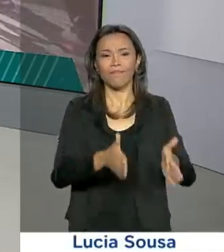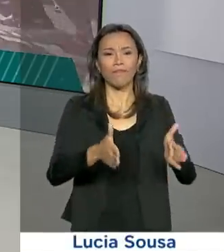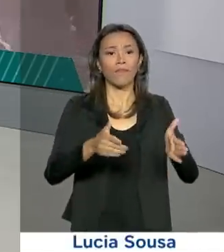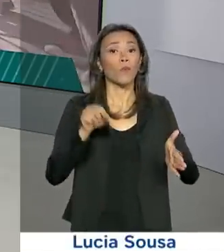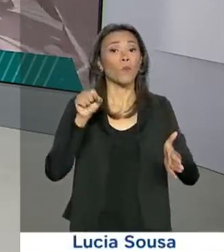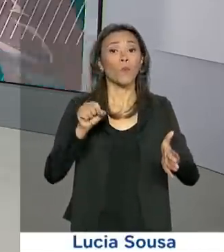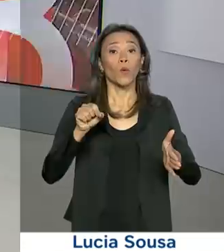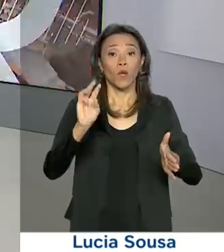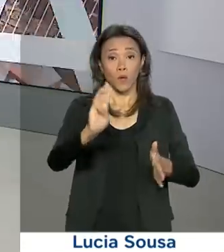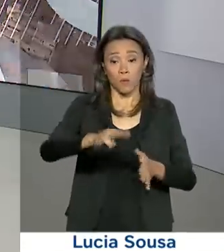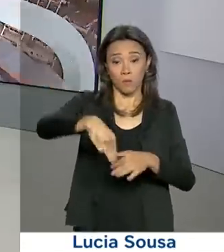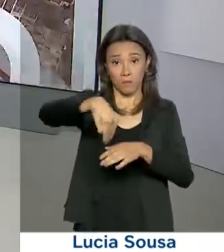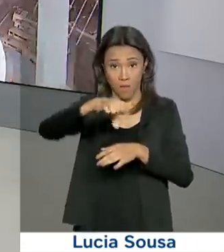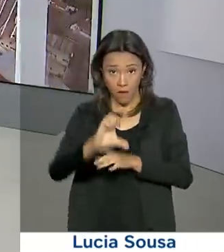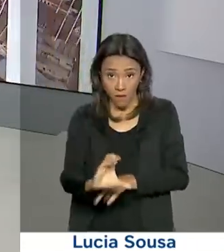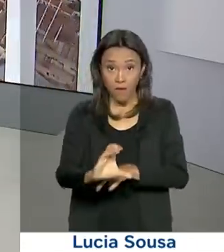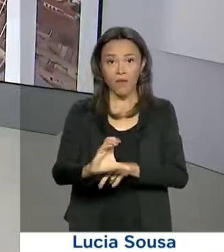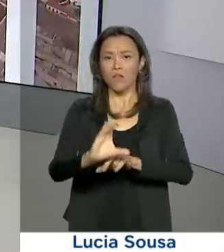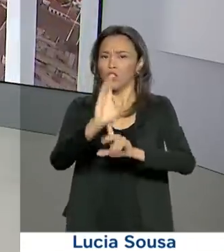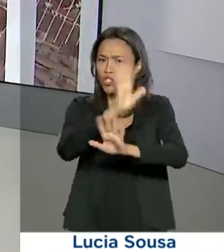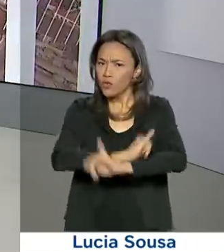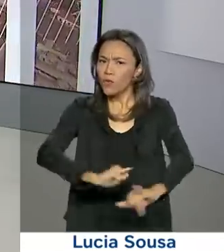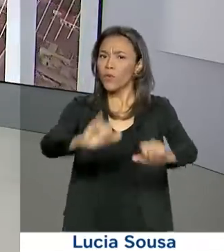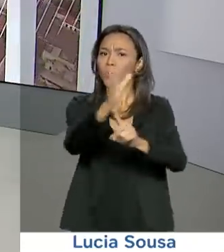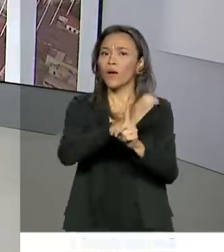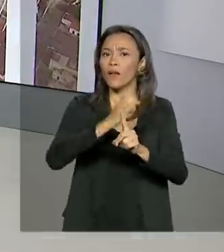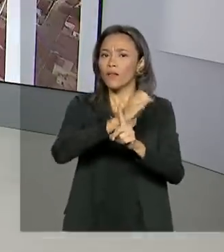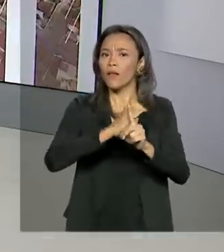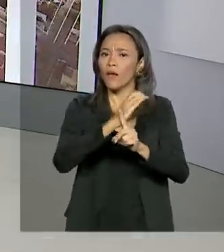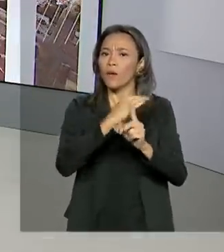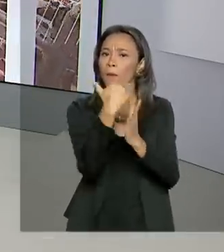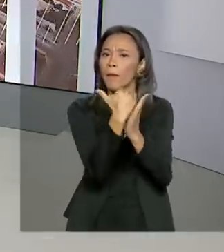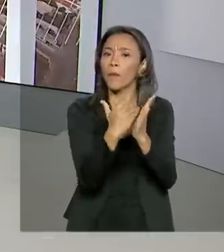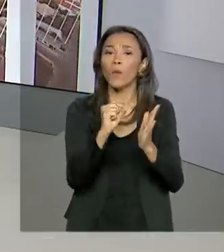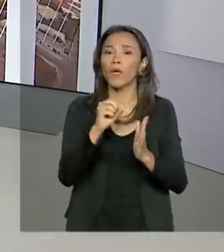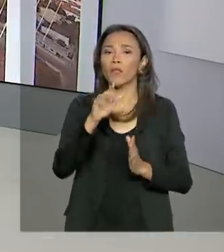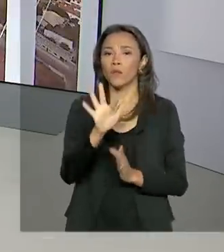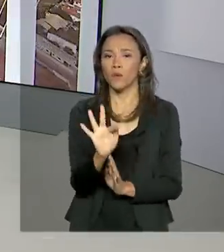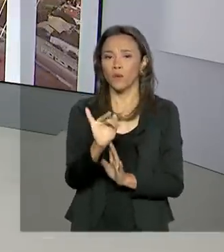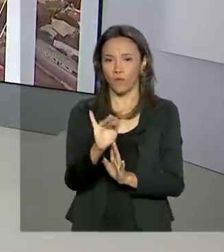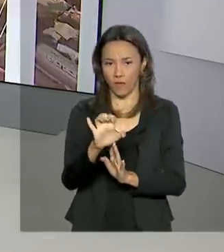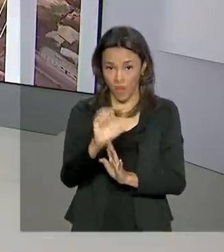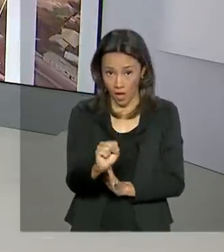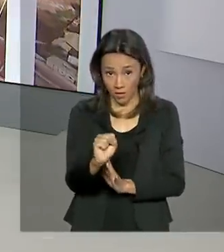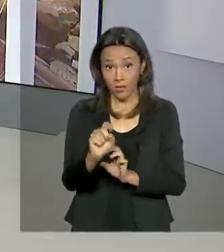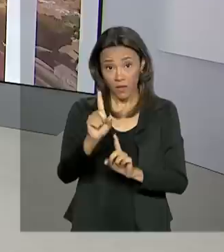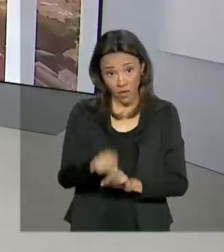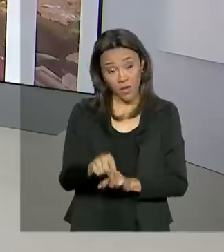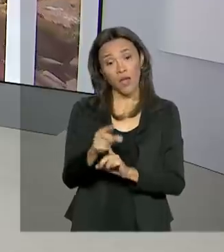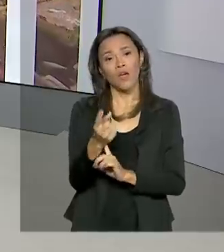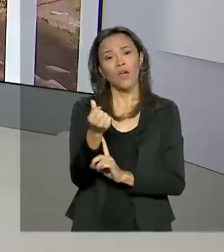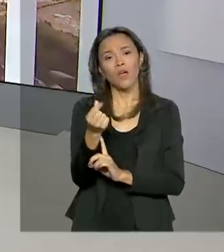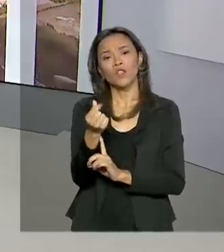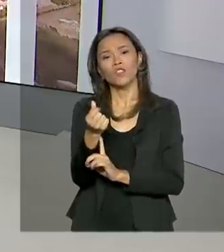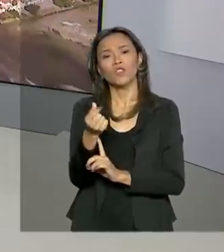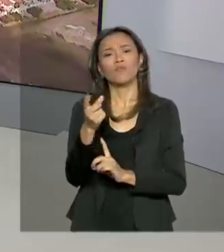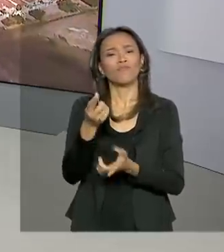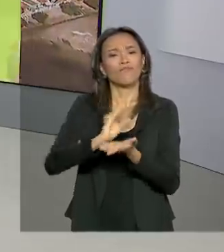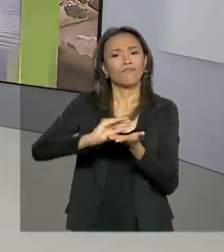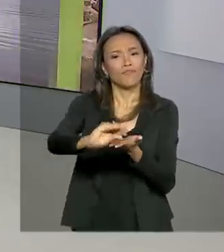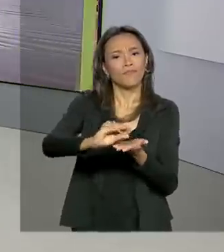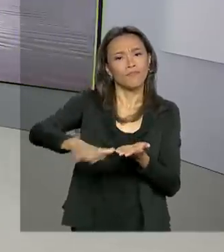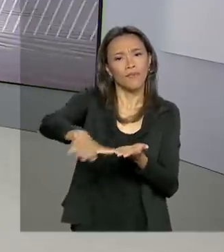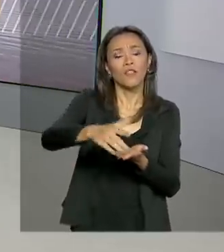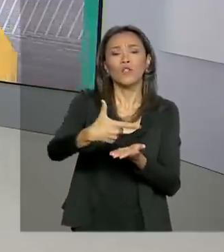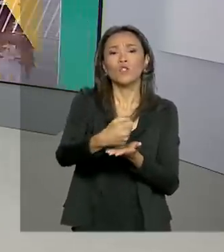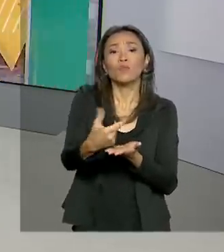Ministério da Educação divulgou o cronograma do FIES, o Fundo de Financiamento Estudantil para 2020. Nós